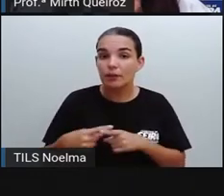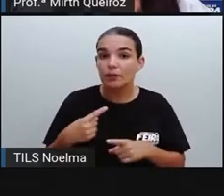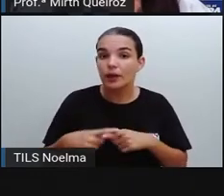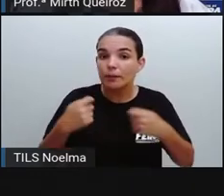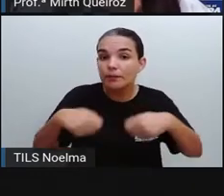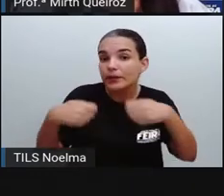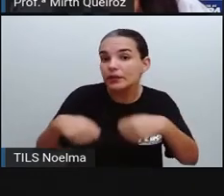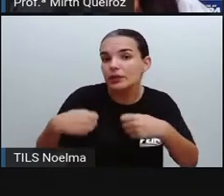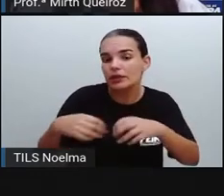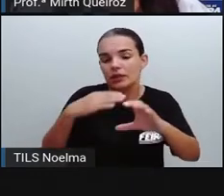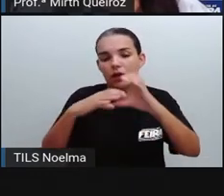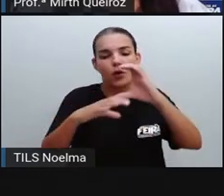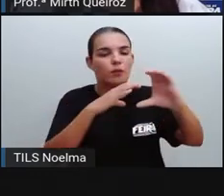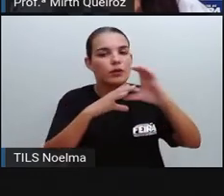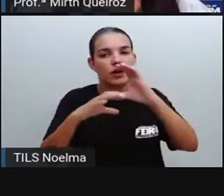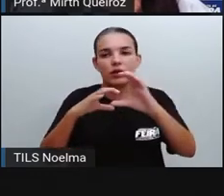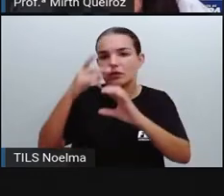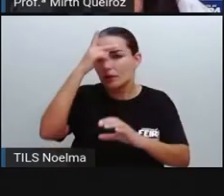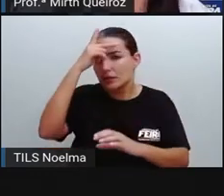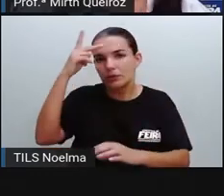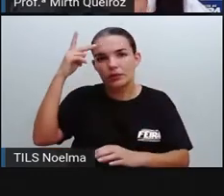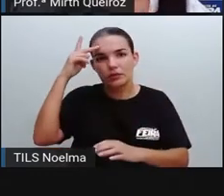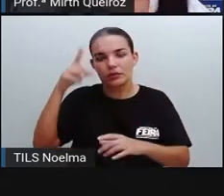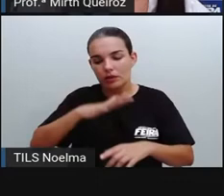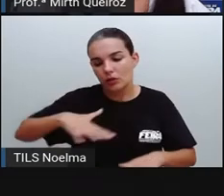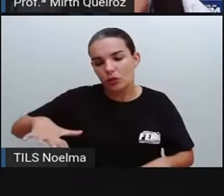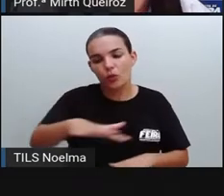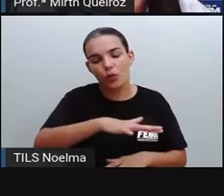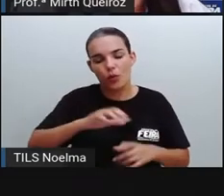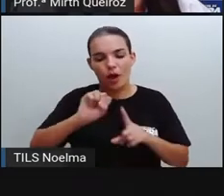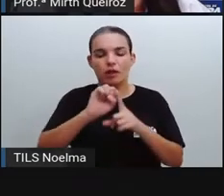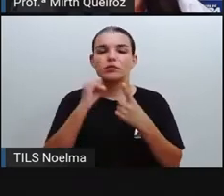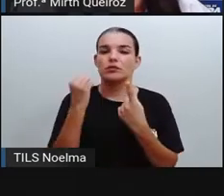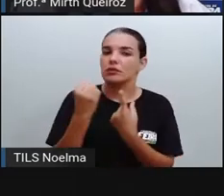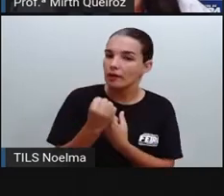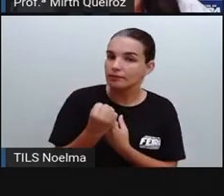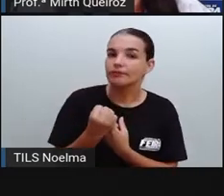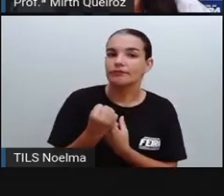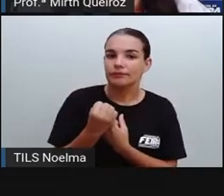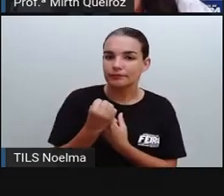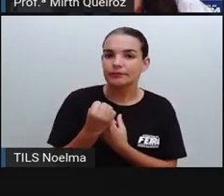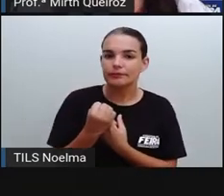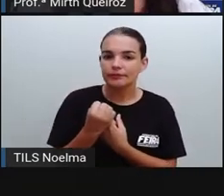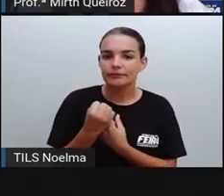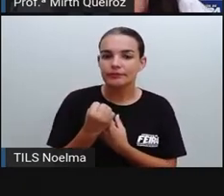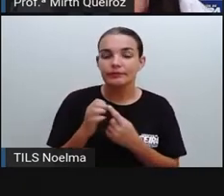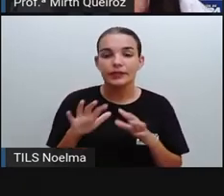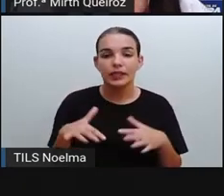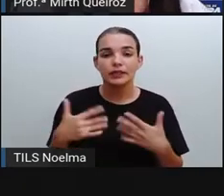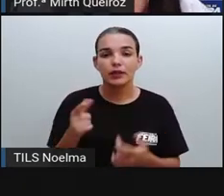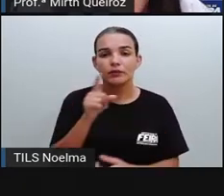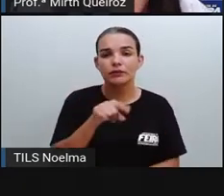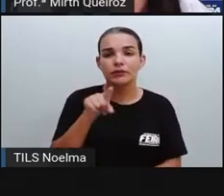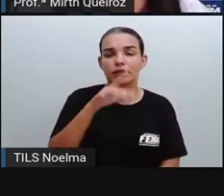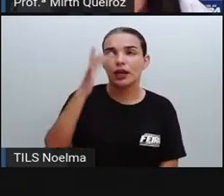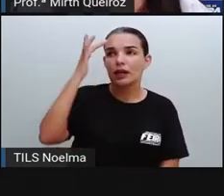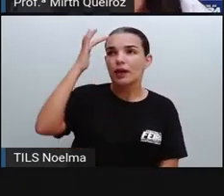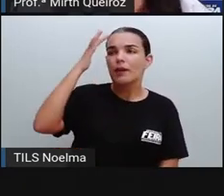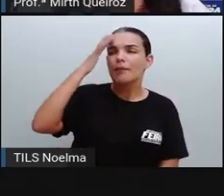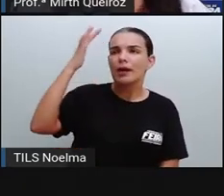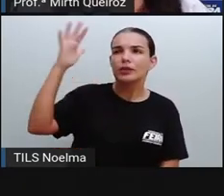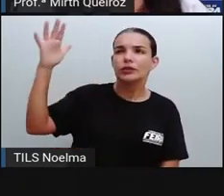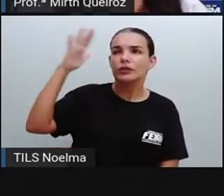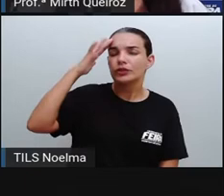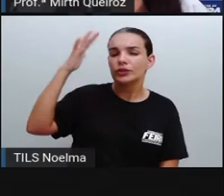de comunicação dos indivíduos em uma esfera social, certo? Imagine aí se se